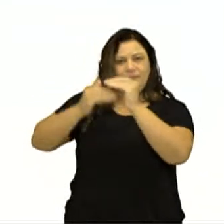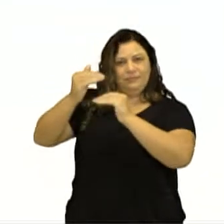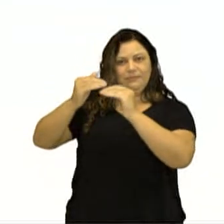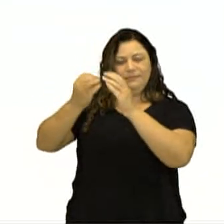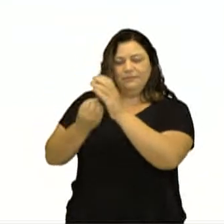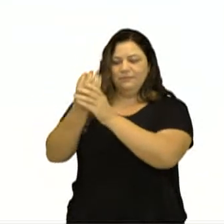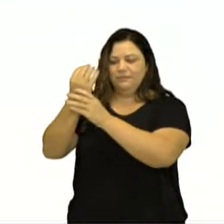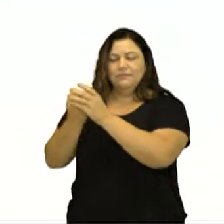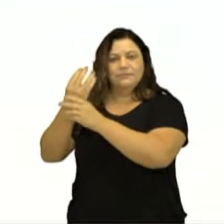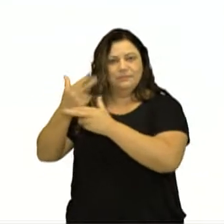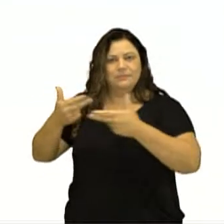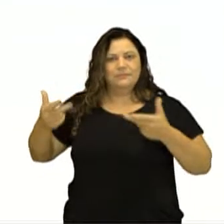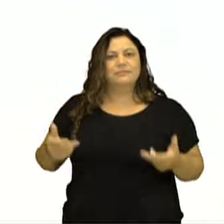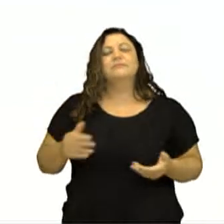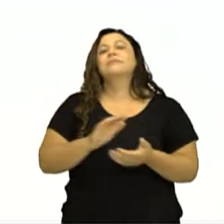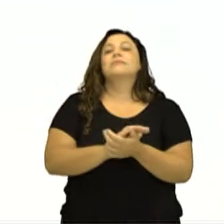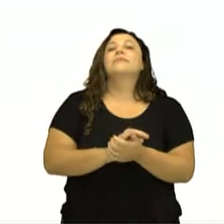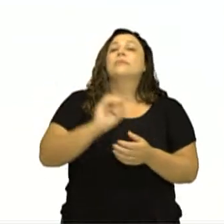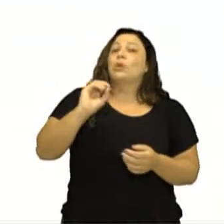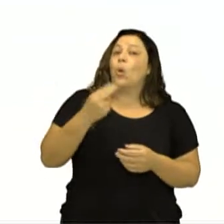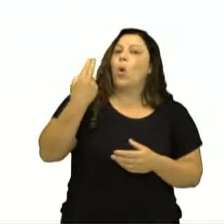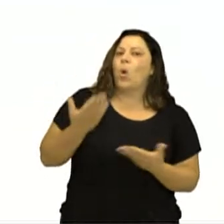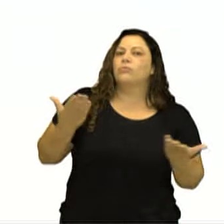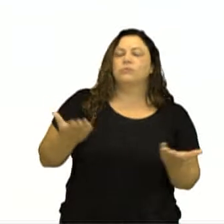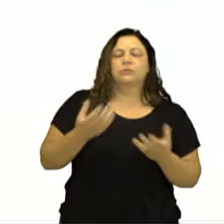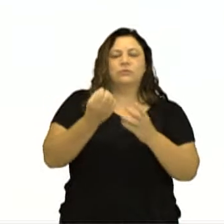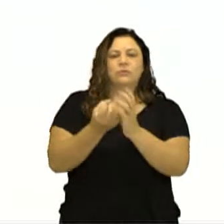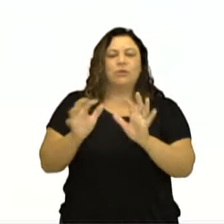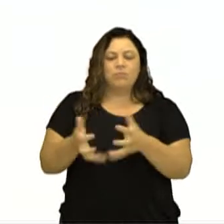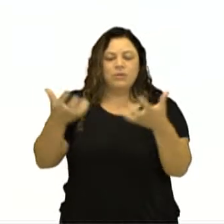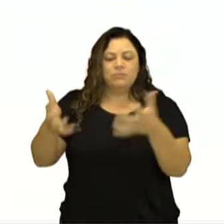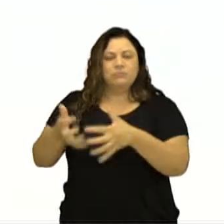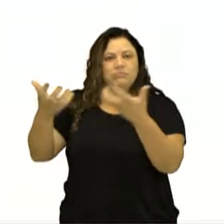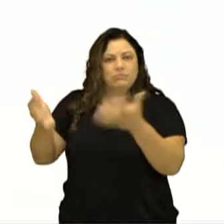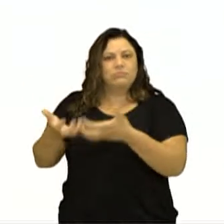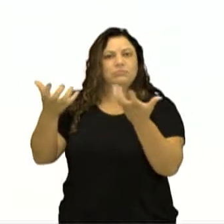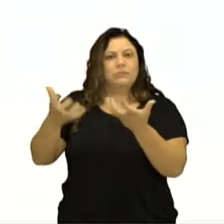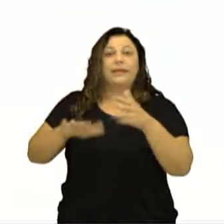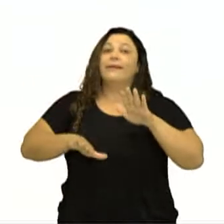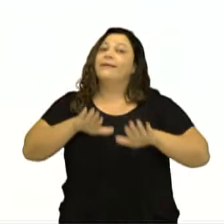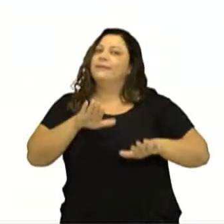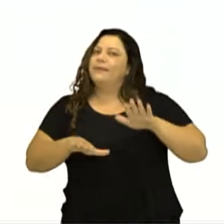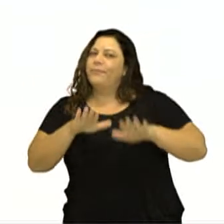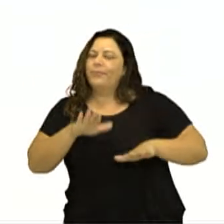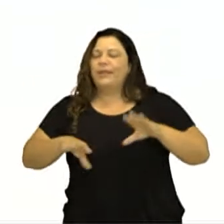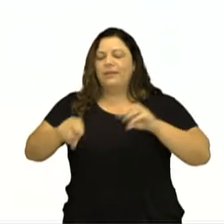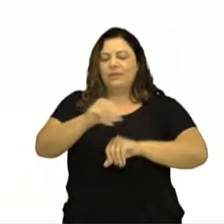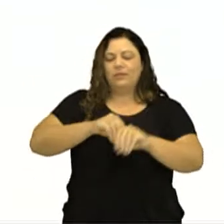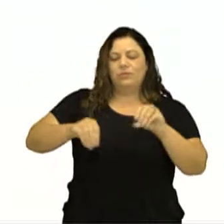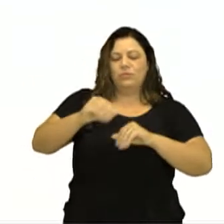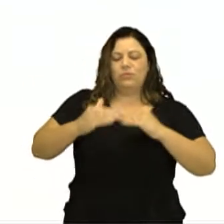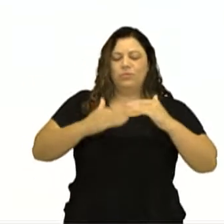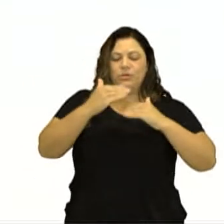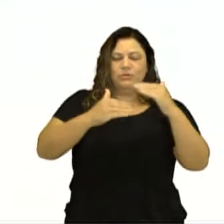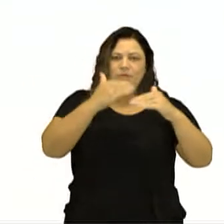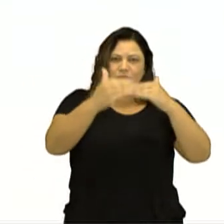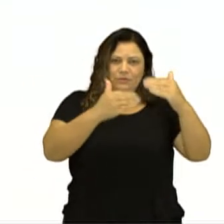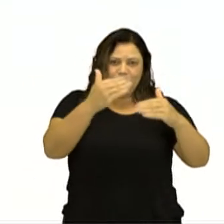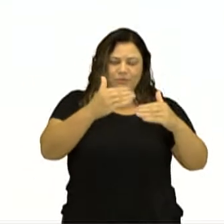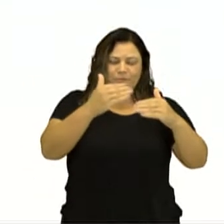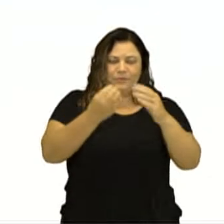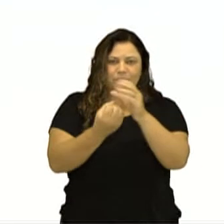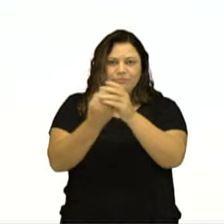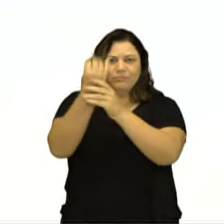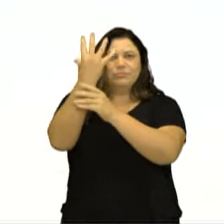crescimento de uma planta, ou seja, os vegetais dependem do solo para o seu desenvolvimento, para o seu